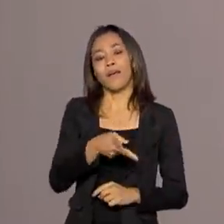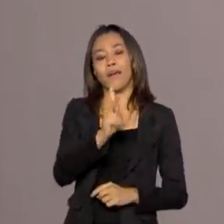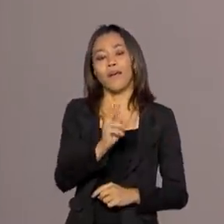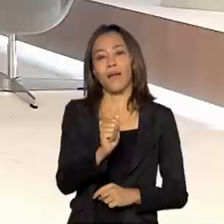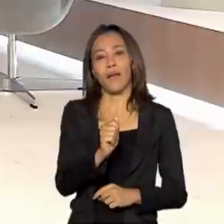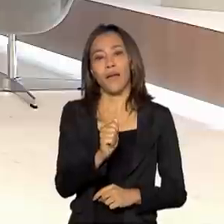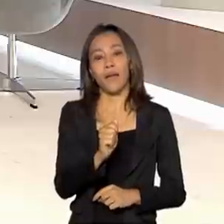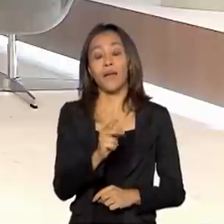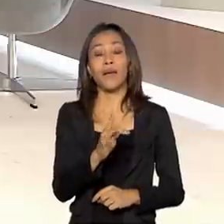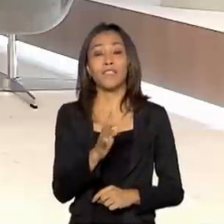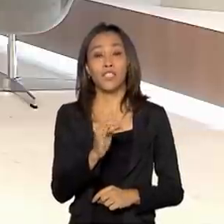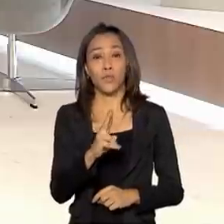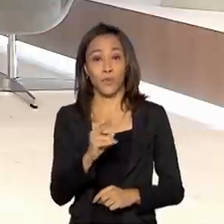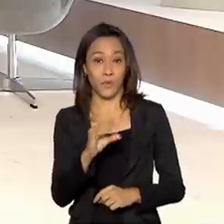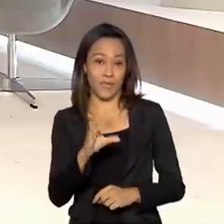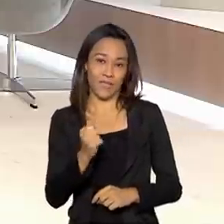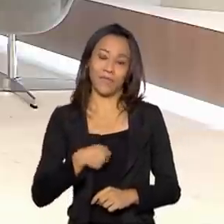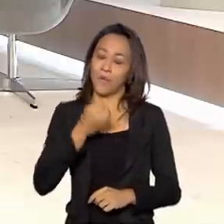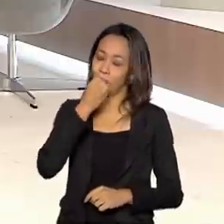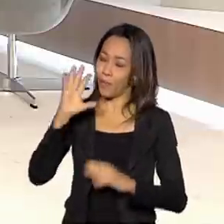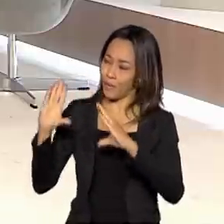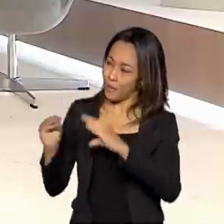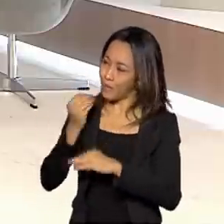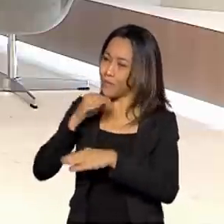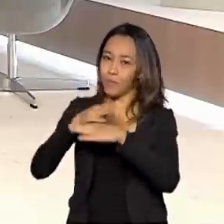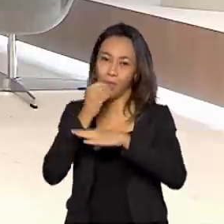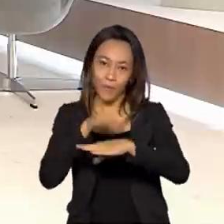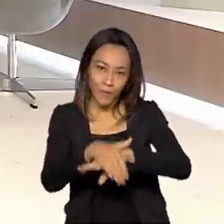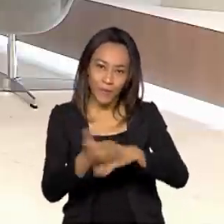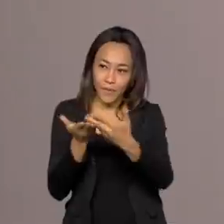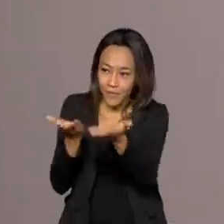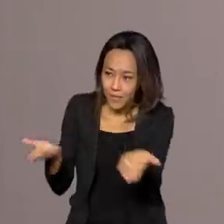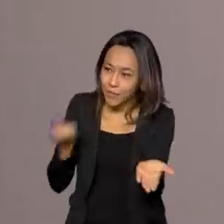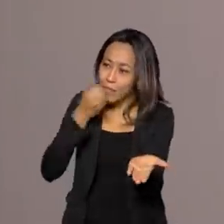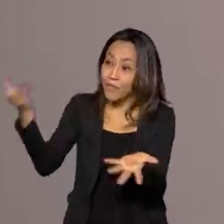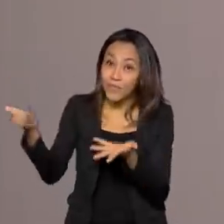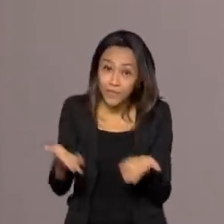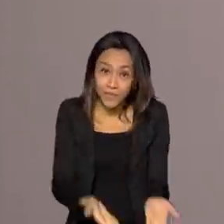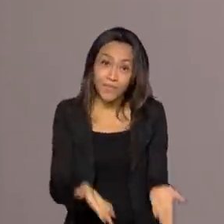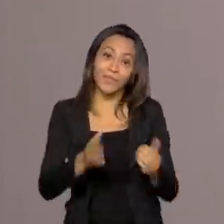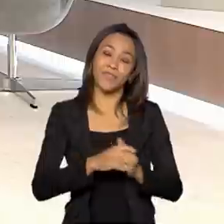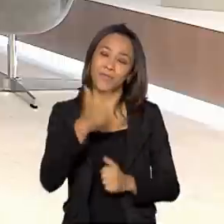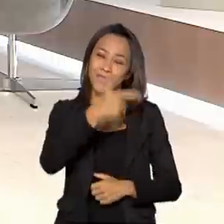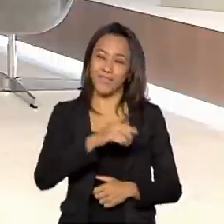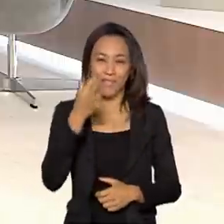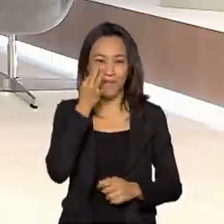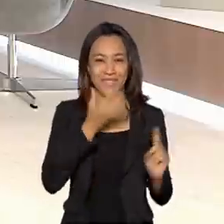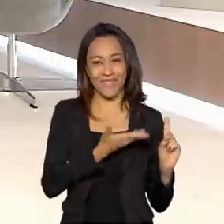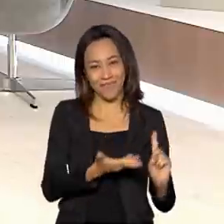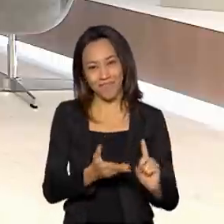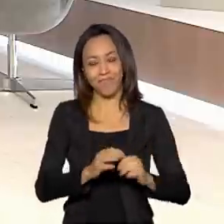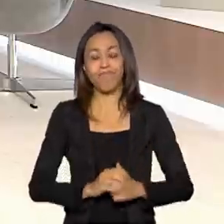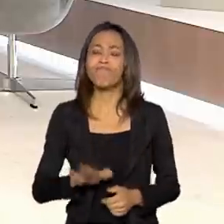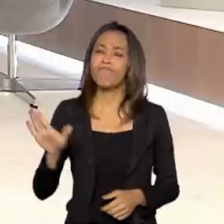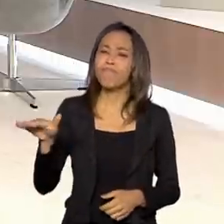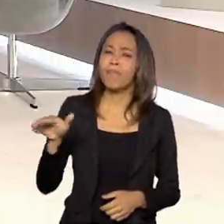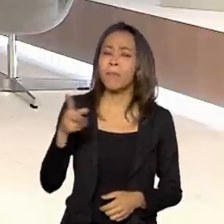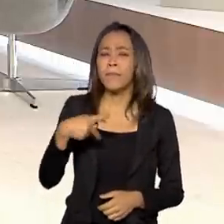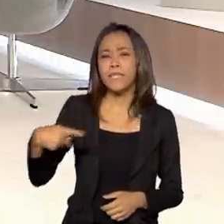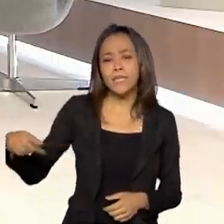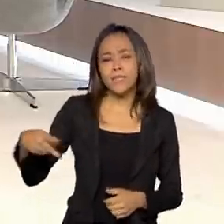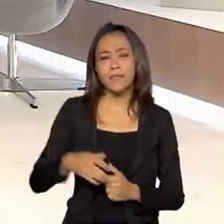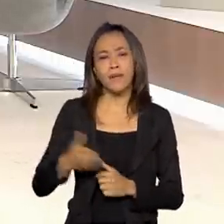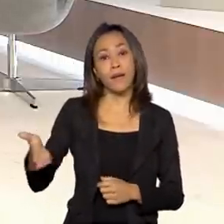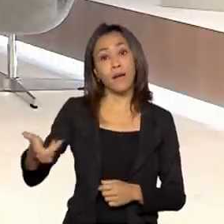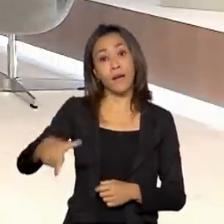Boa noite, Catiúcia. Boa noite, Paulo. Boa noite, Leonardo. Bem-vindo e obrigado aqui mais uma vez por estar com vocês. Bom, presidente, antes da gente falar